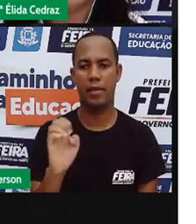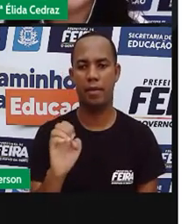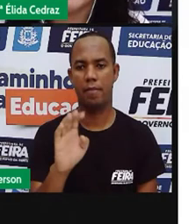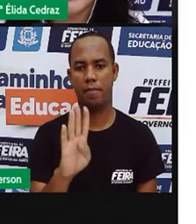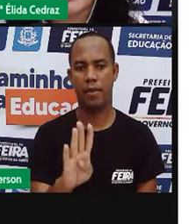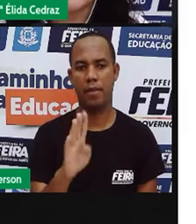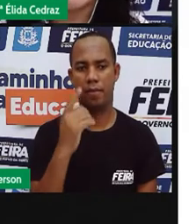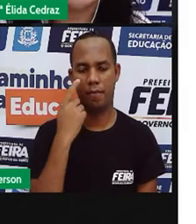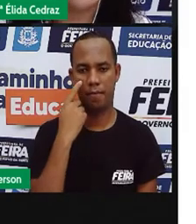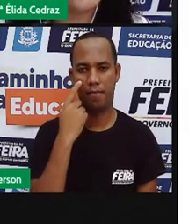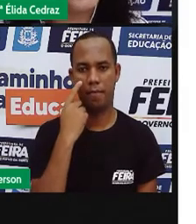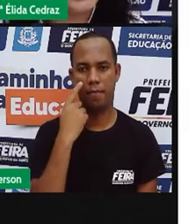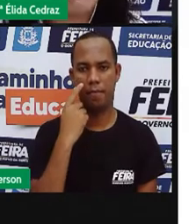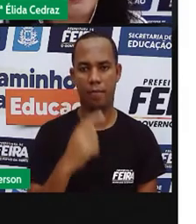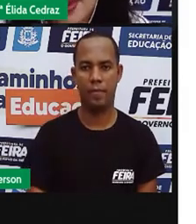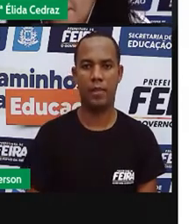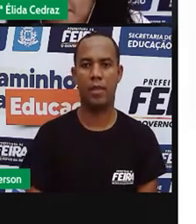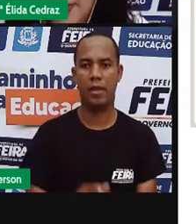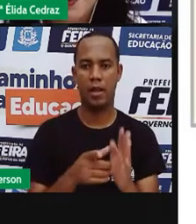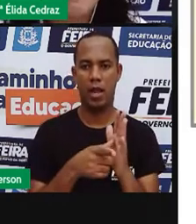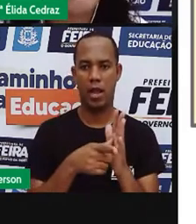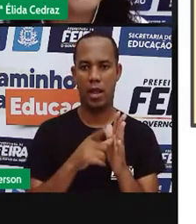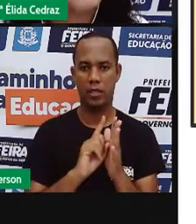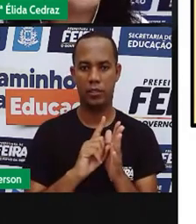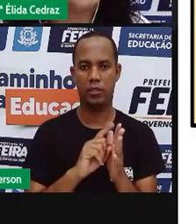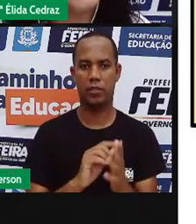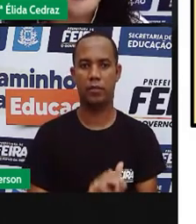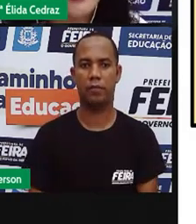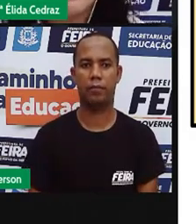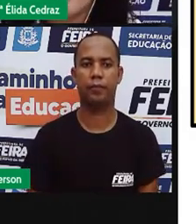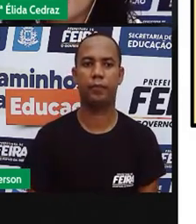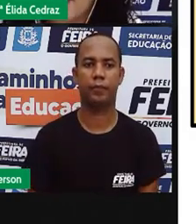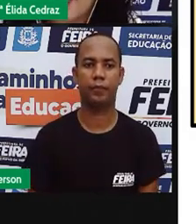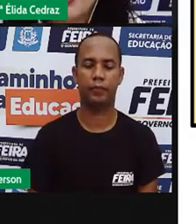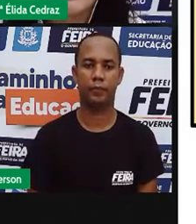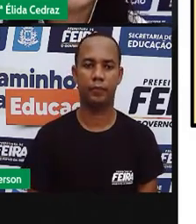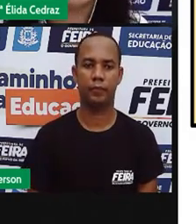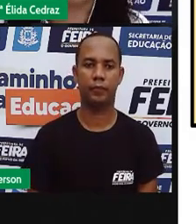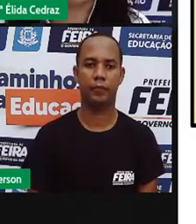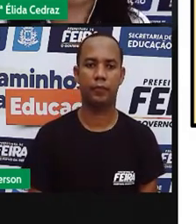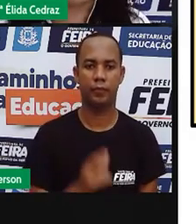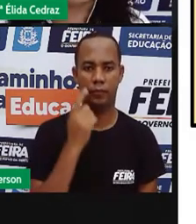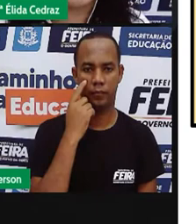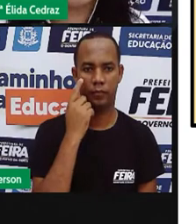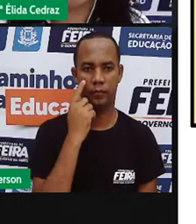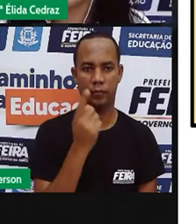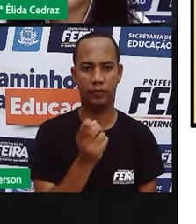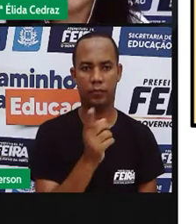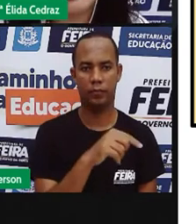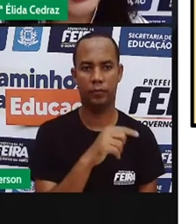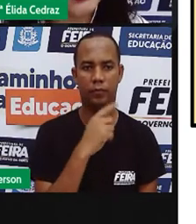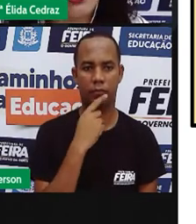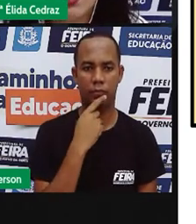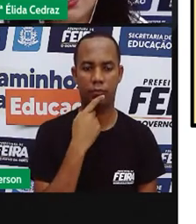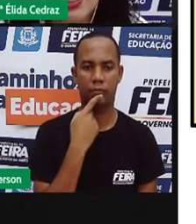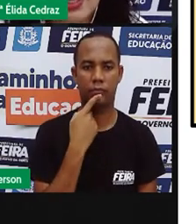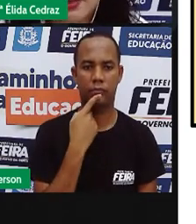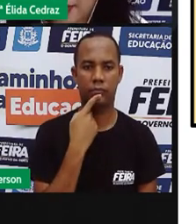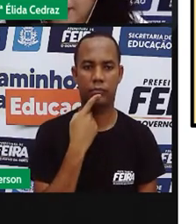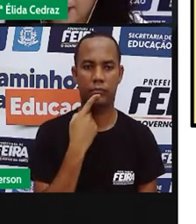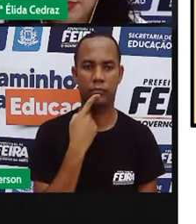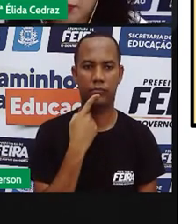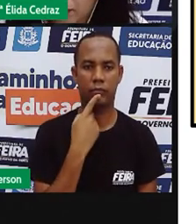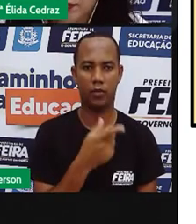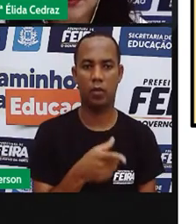vamos usar antes de P e B. In, N nós vamos usar antes das outras